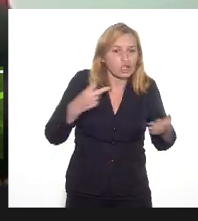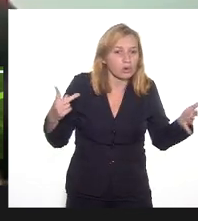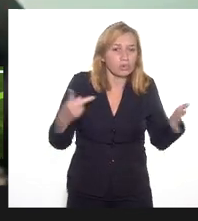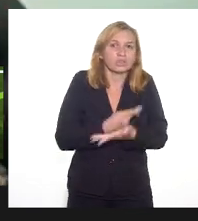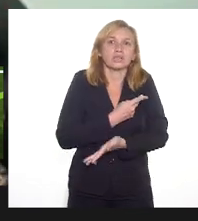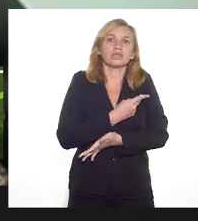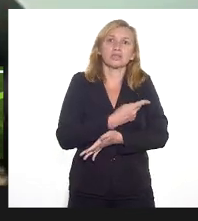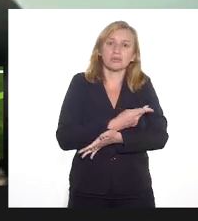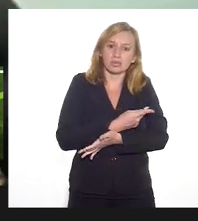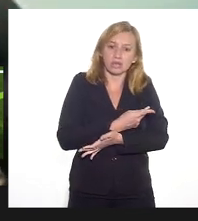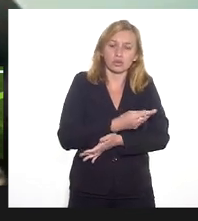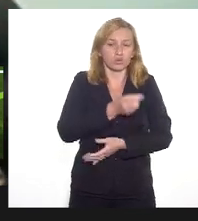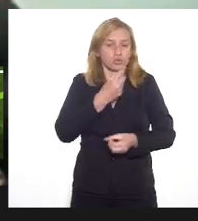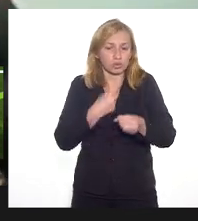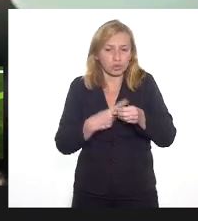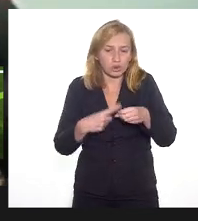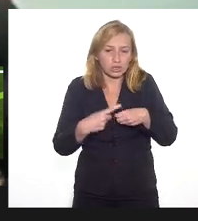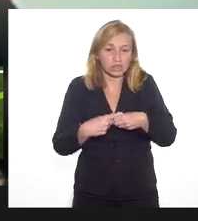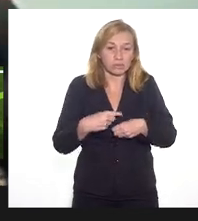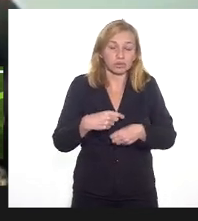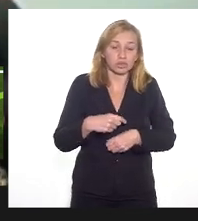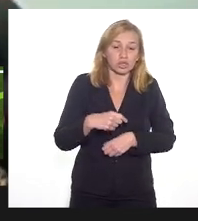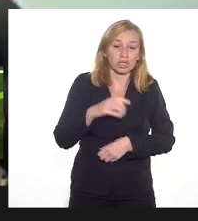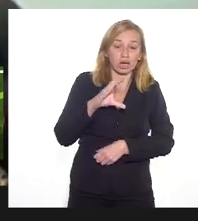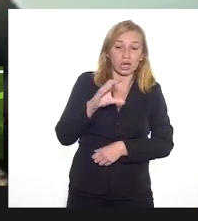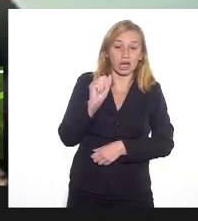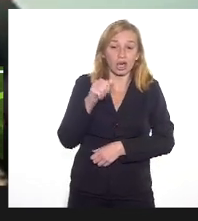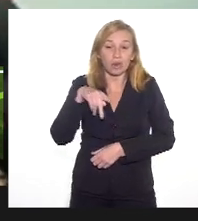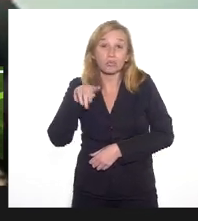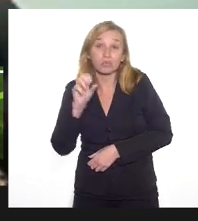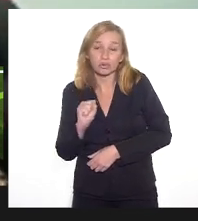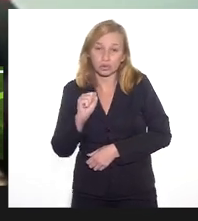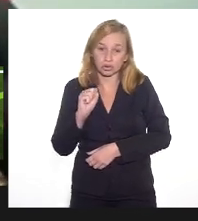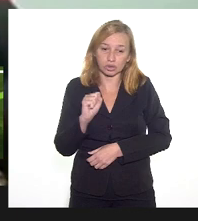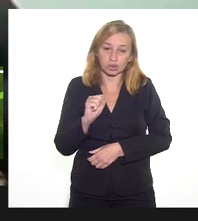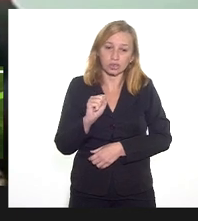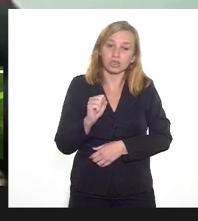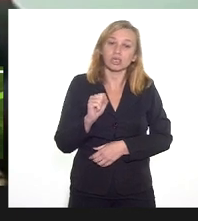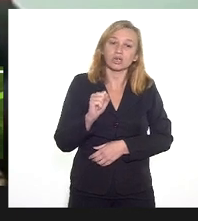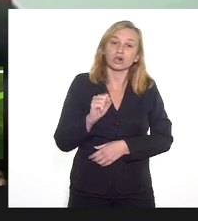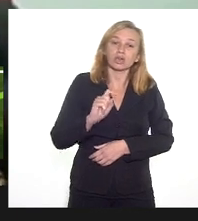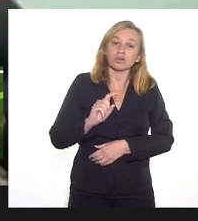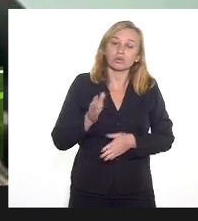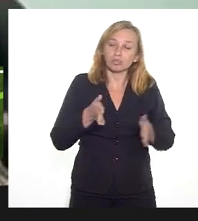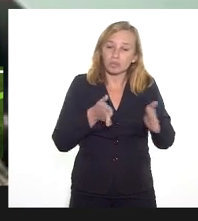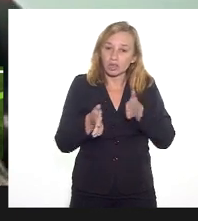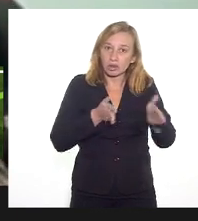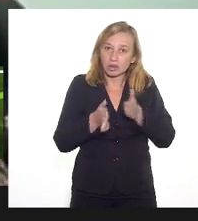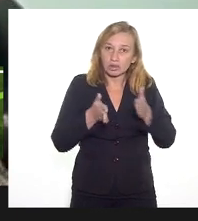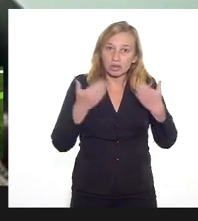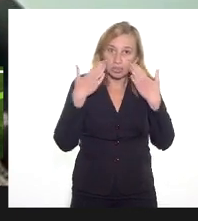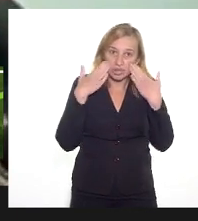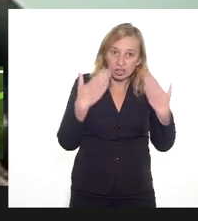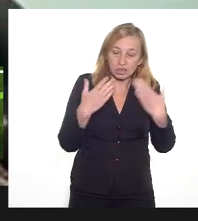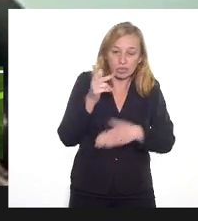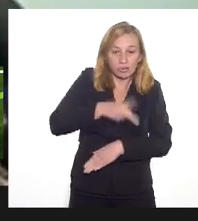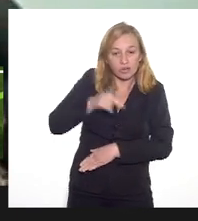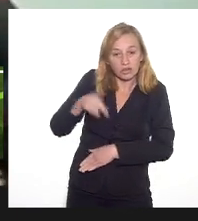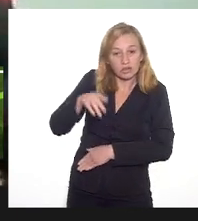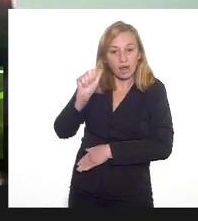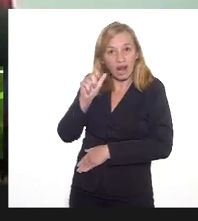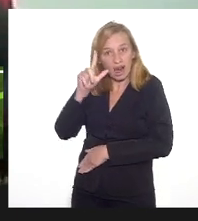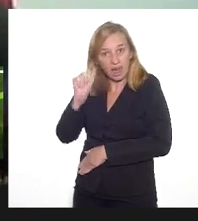aconteciam no município de Campos. Posteriormente, durante a apresentação da professora Alana